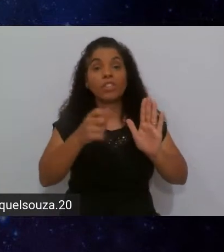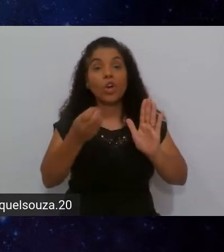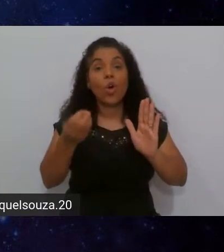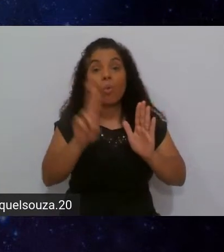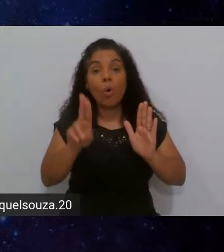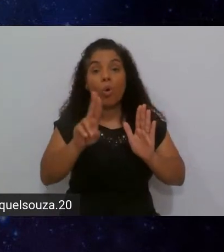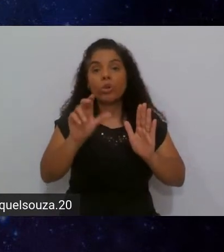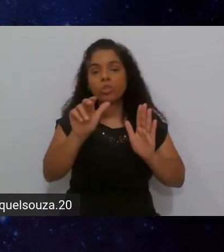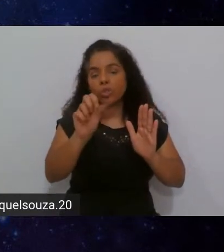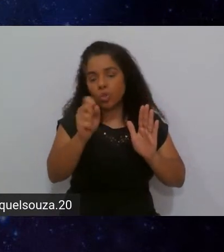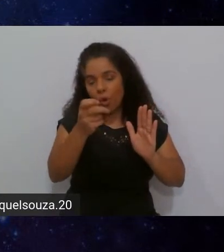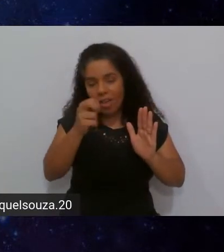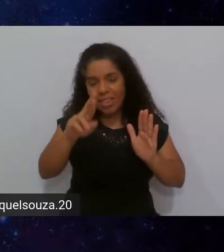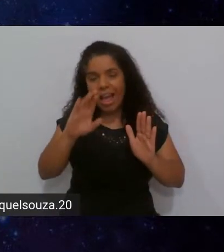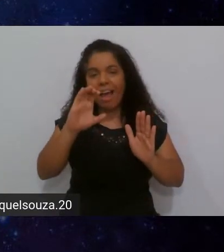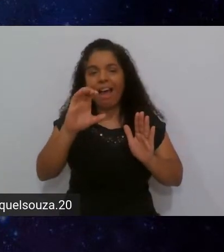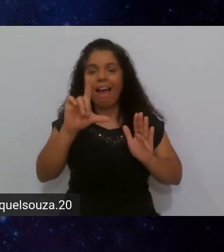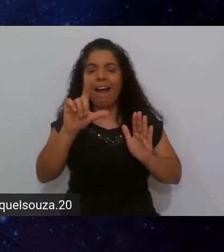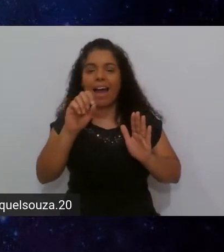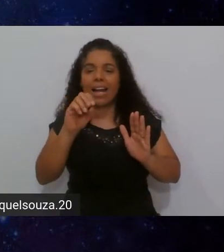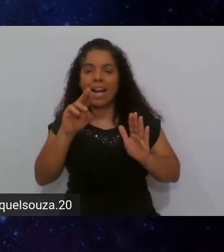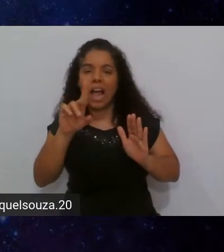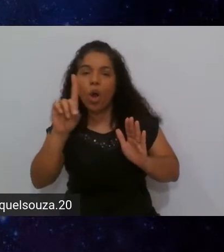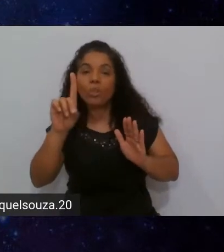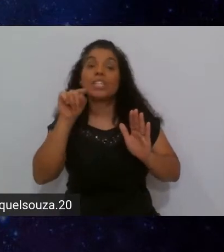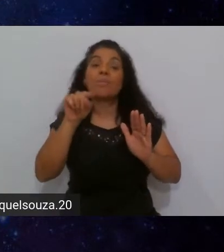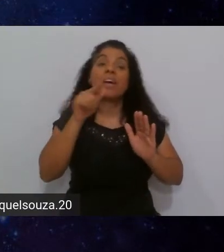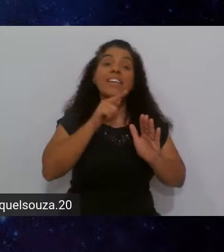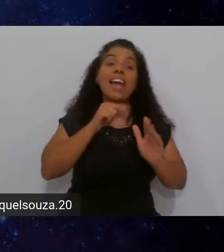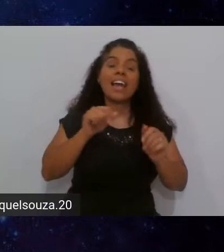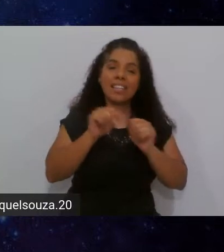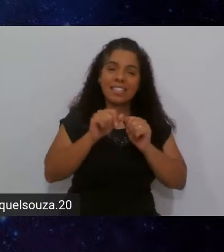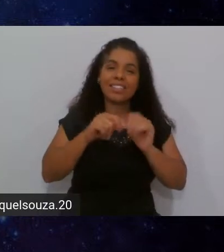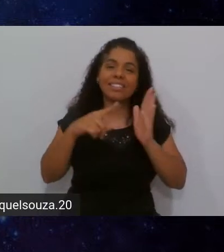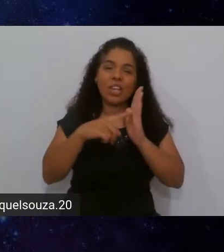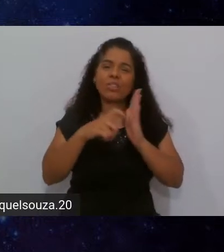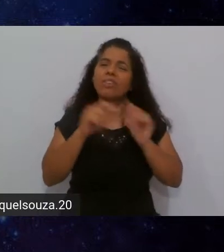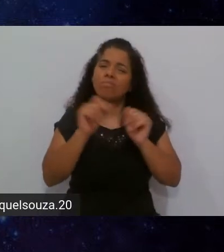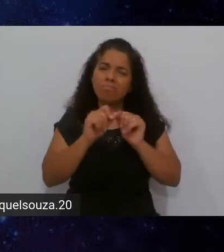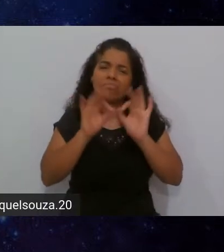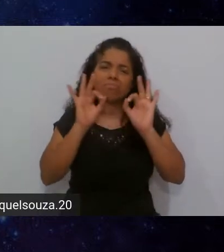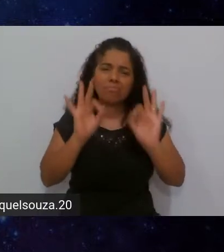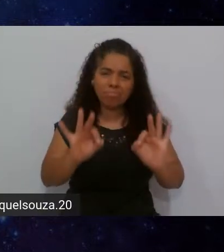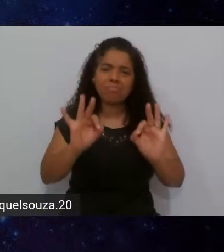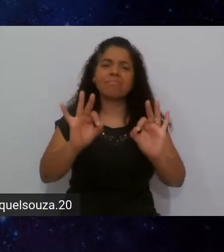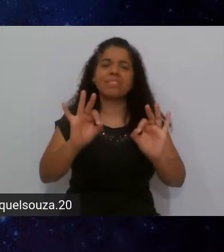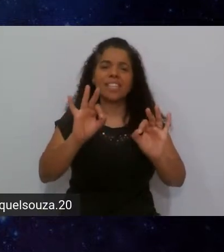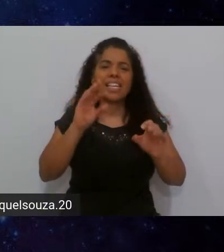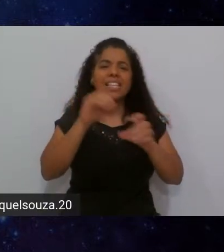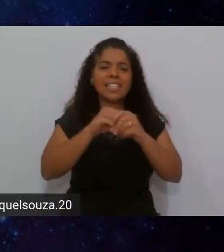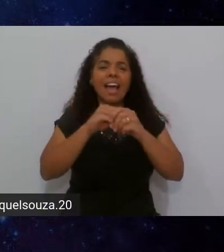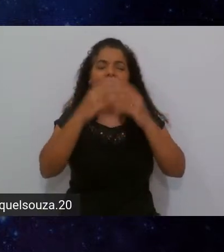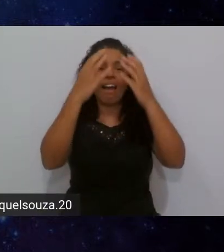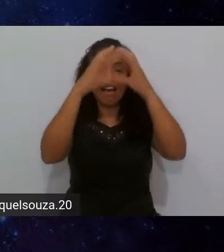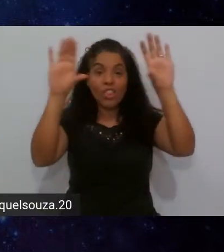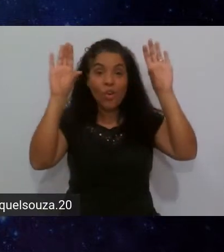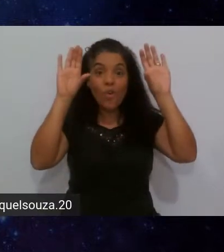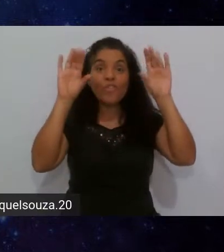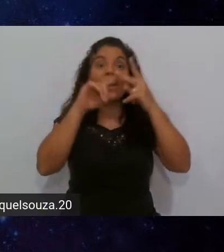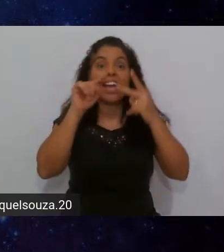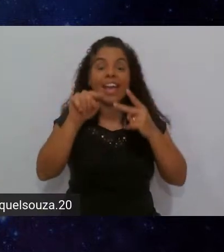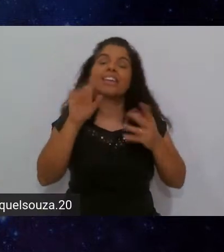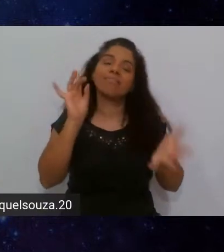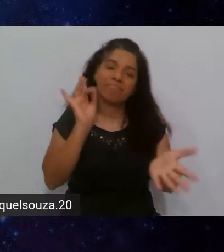SonarCloud para que essa essa execução seja ali executada na nuvem foi ali